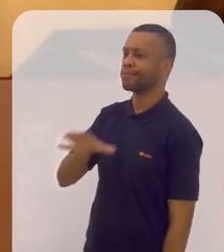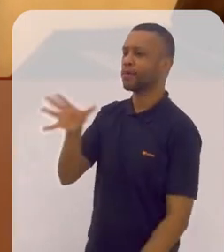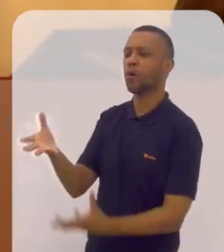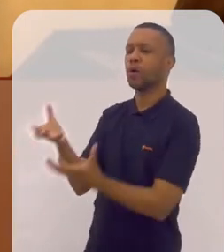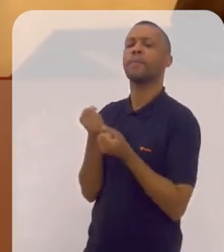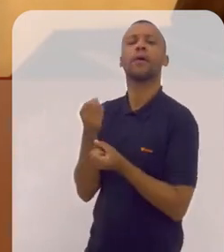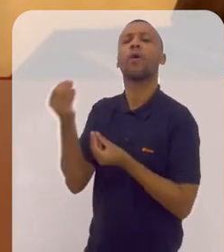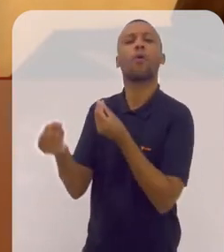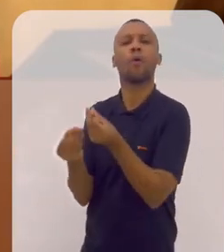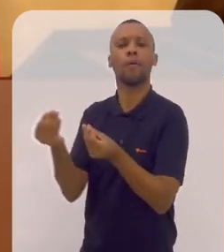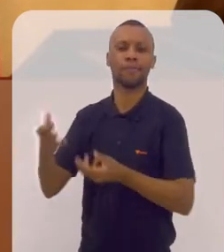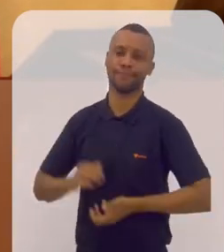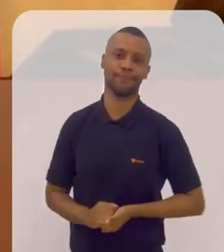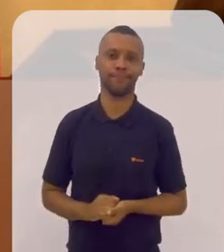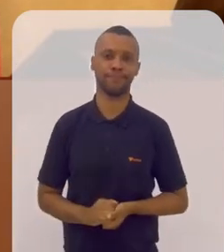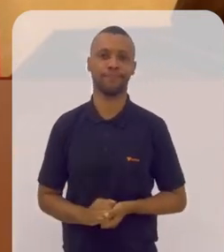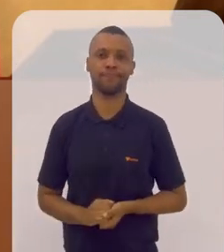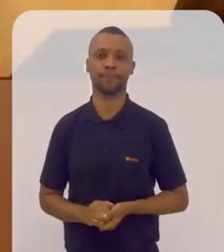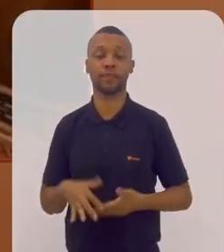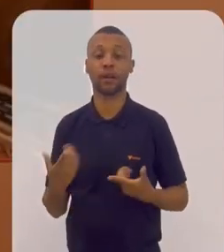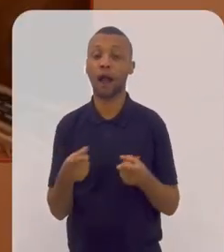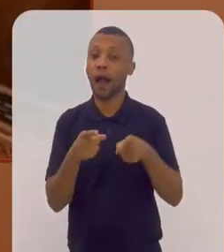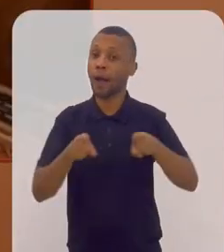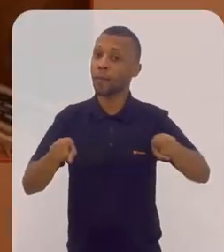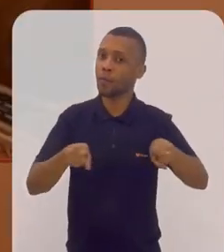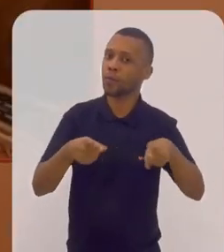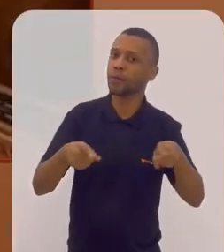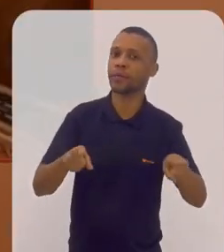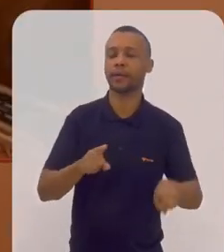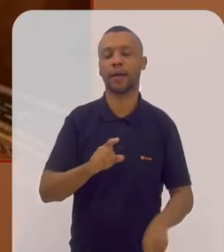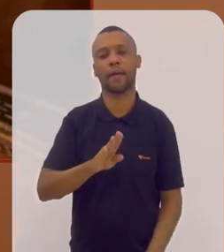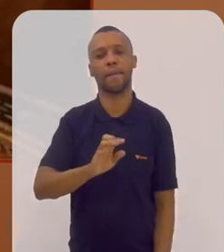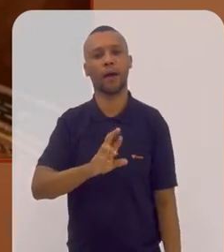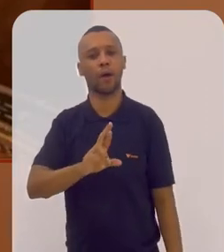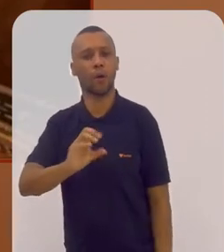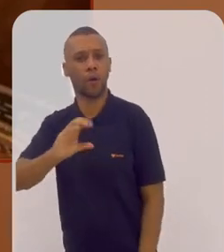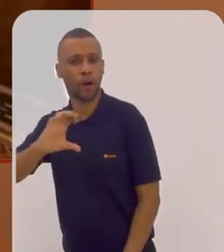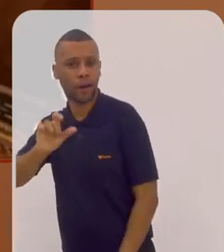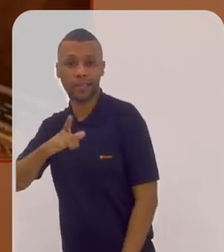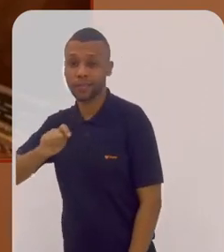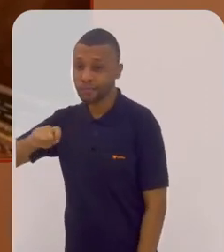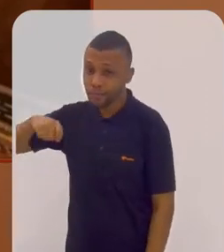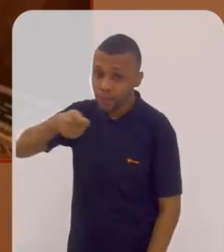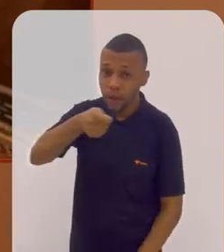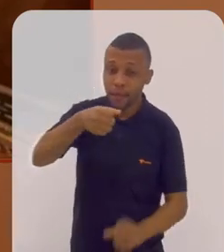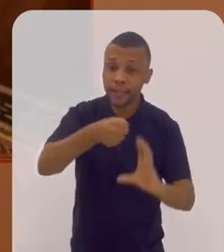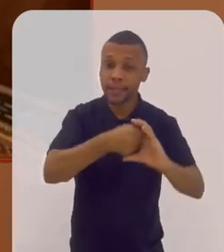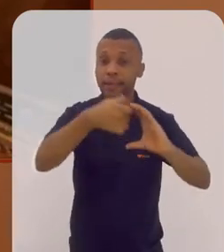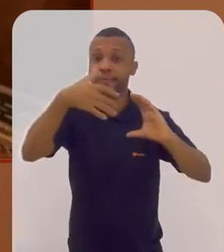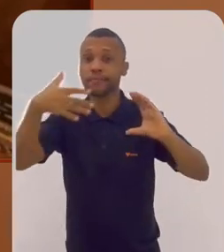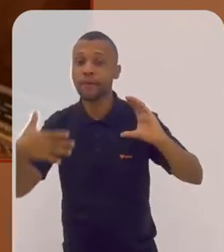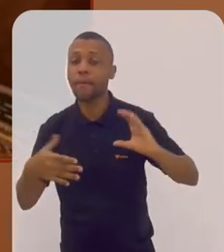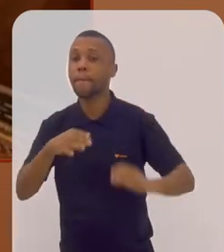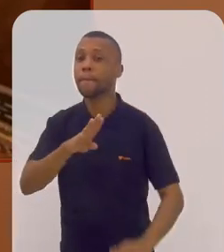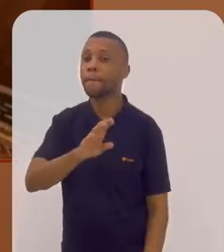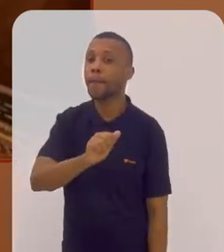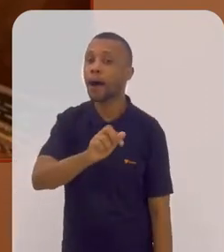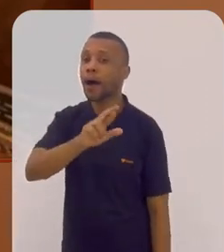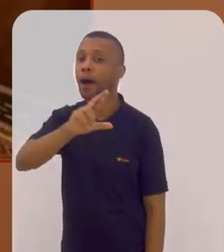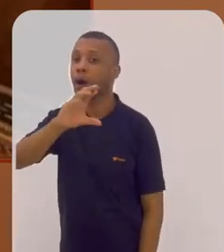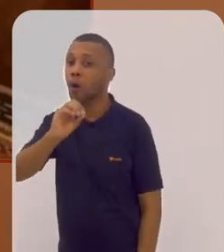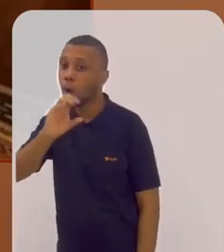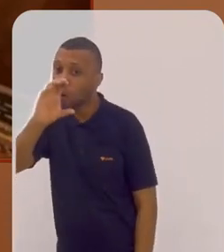de música. A música barroca, ela tem esse nome, essa denominação,